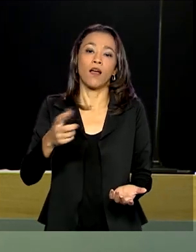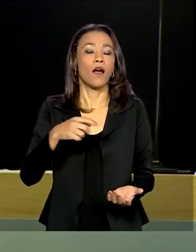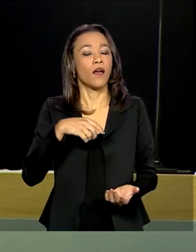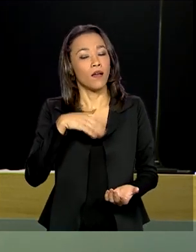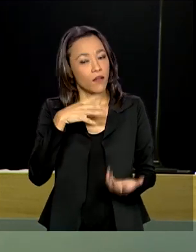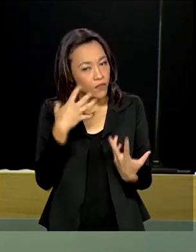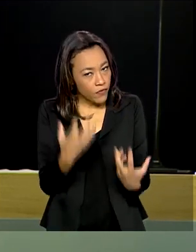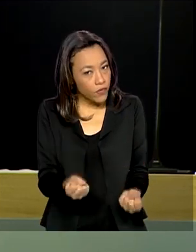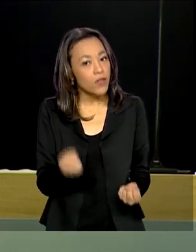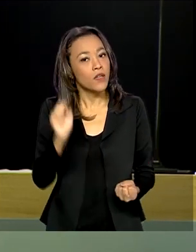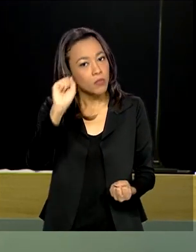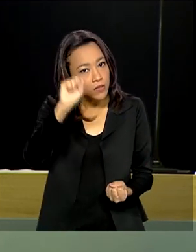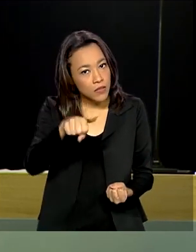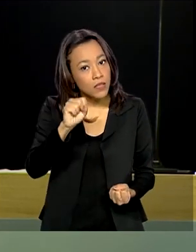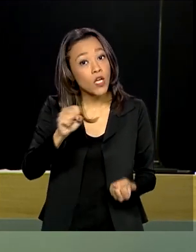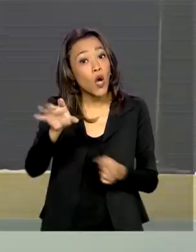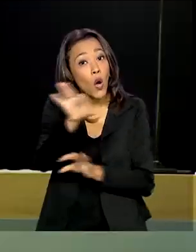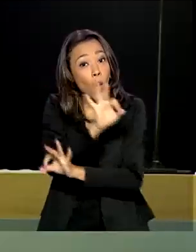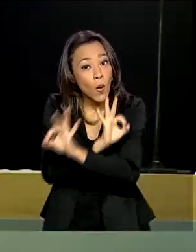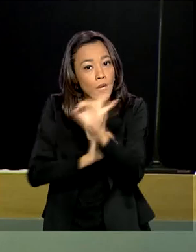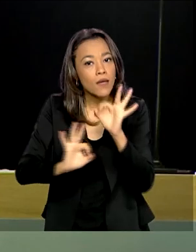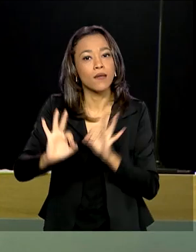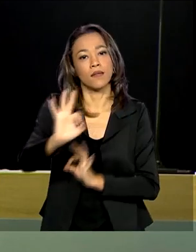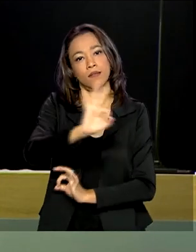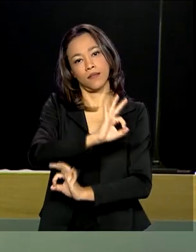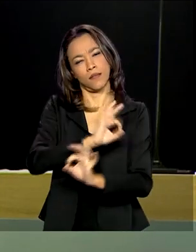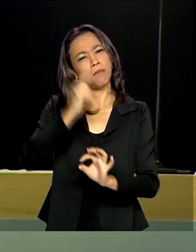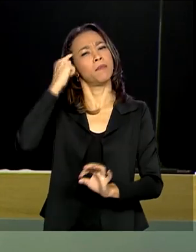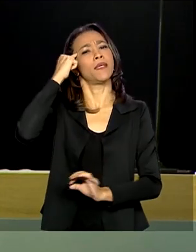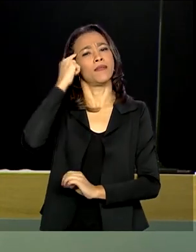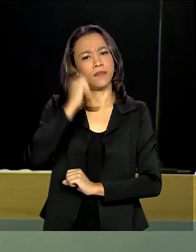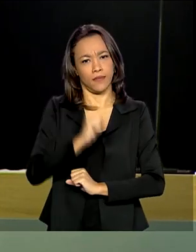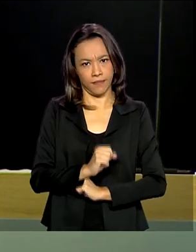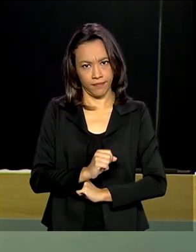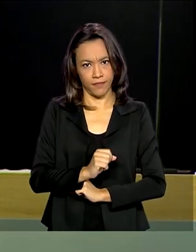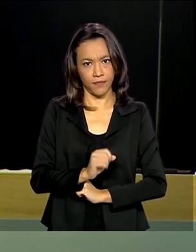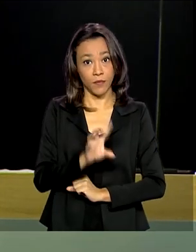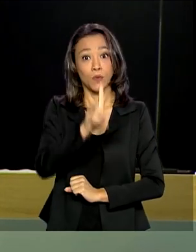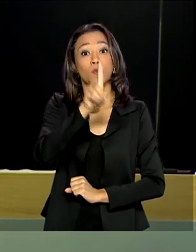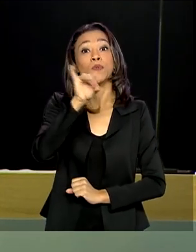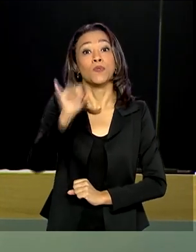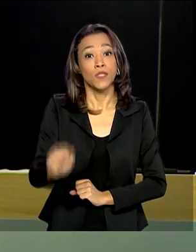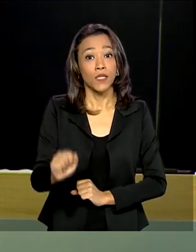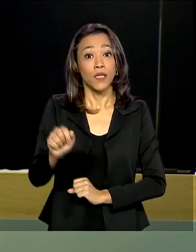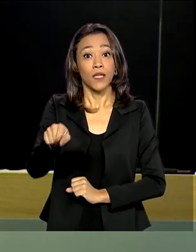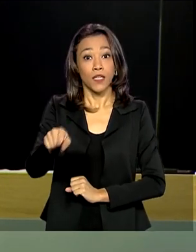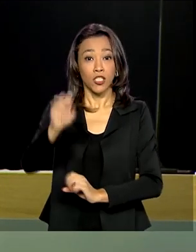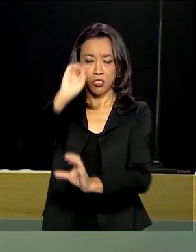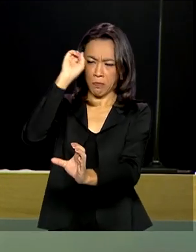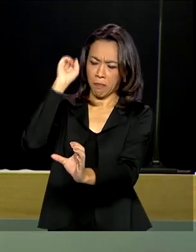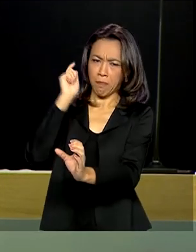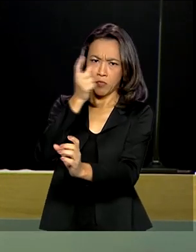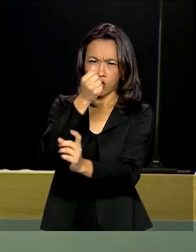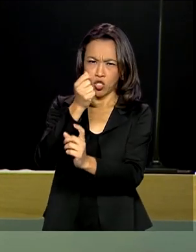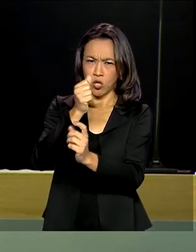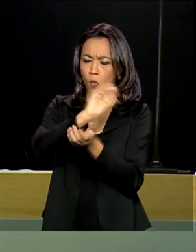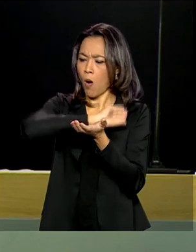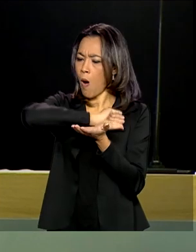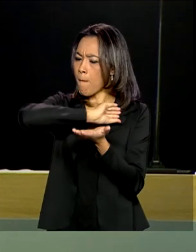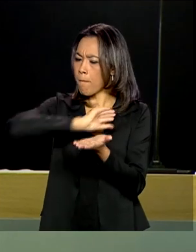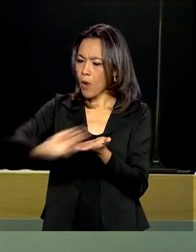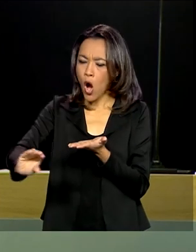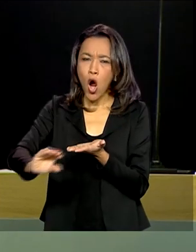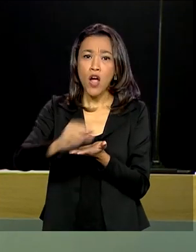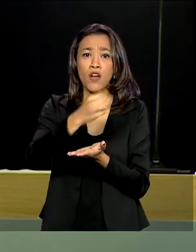vamos sim organizar. Vocês imaginem, no dia que a gente realizar o pagamento, se 20,